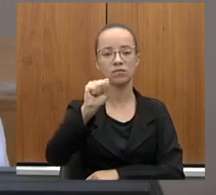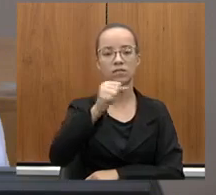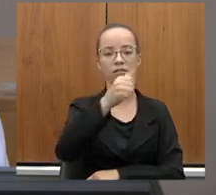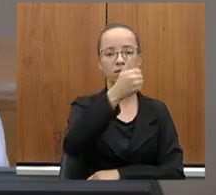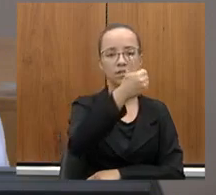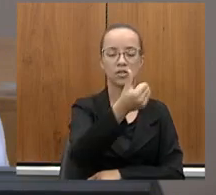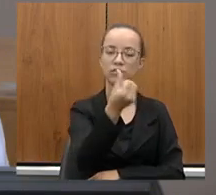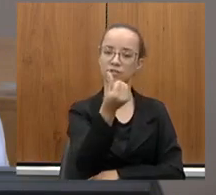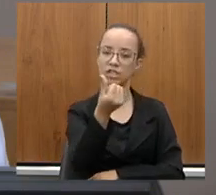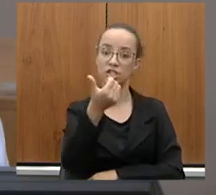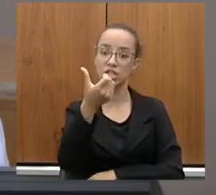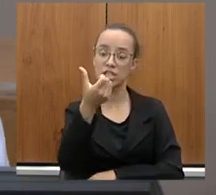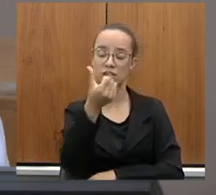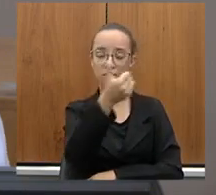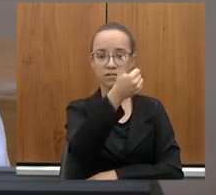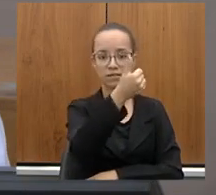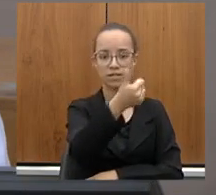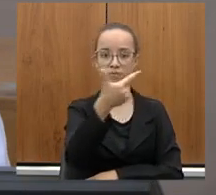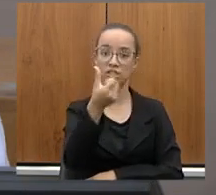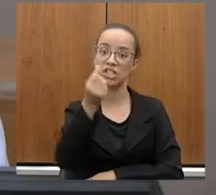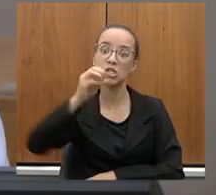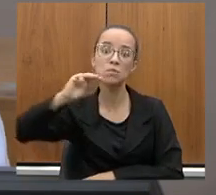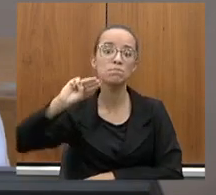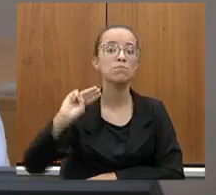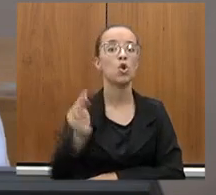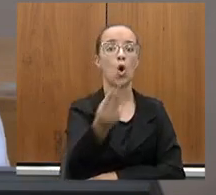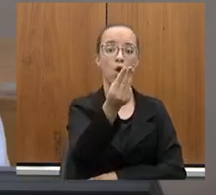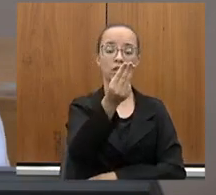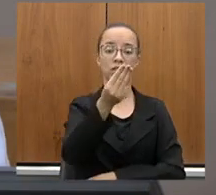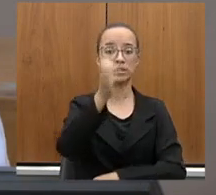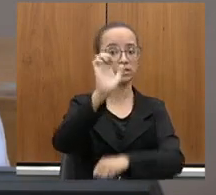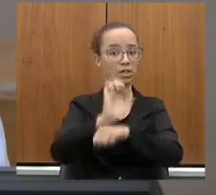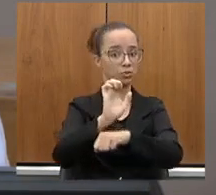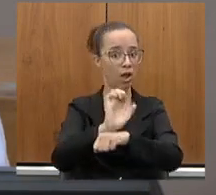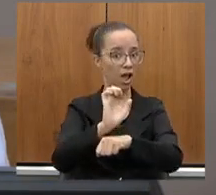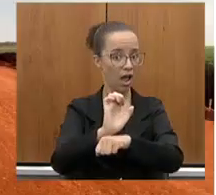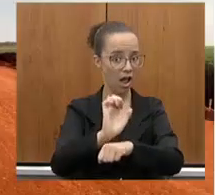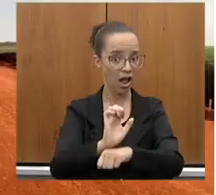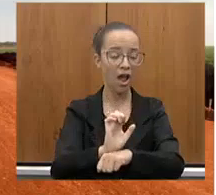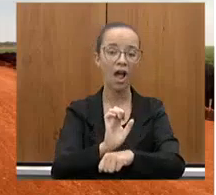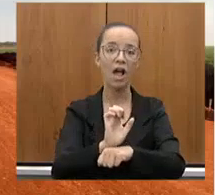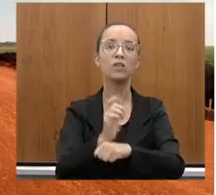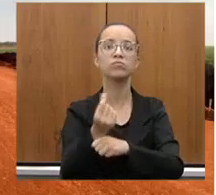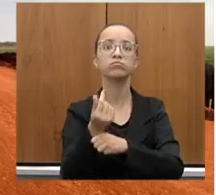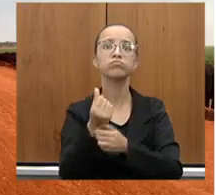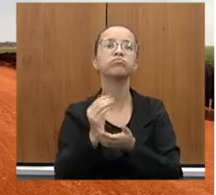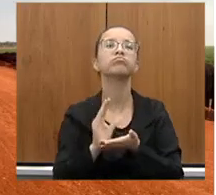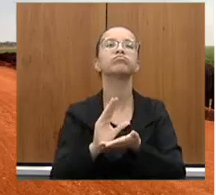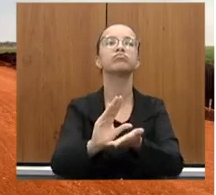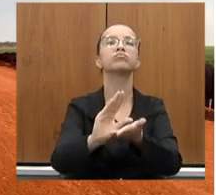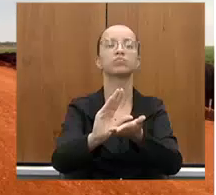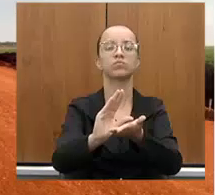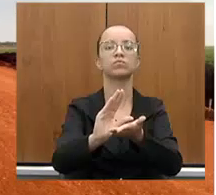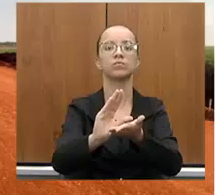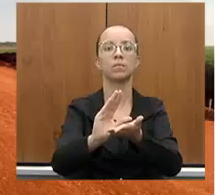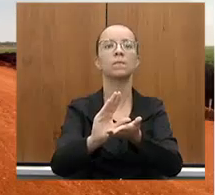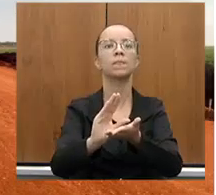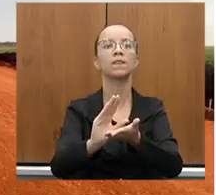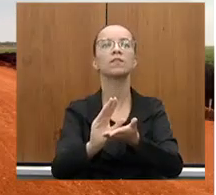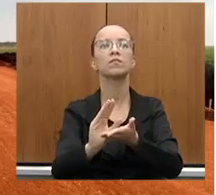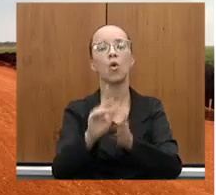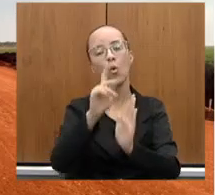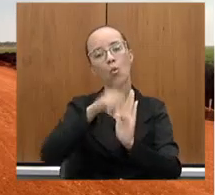milhões federais e estaduais, isso respondendo ao nosso programa Abraça Uma